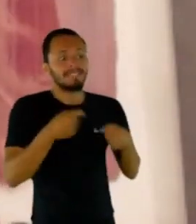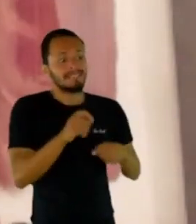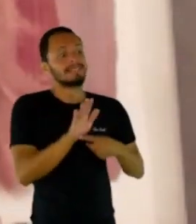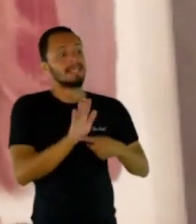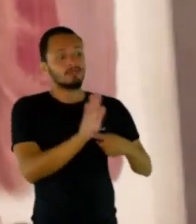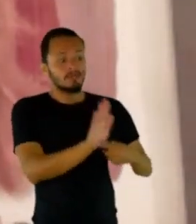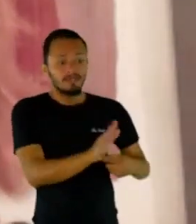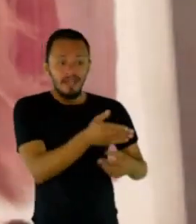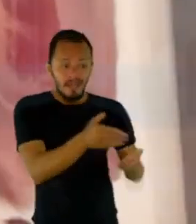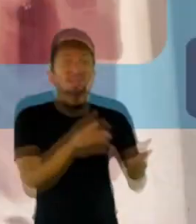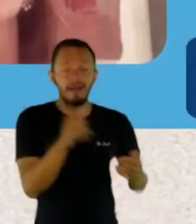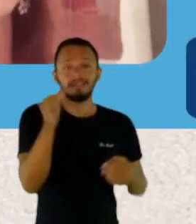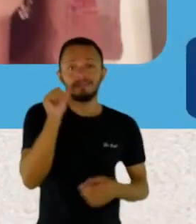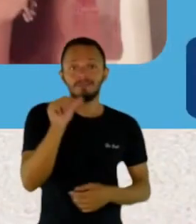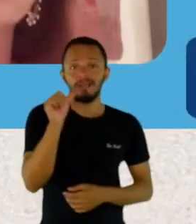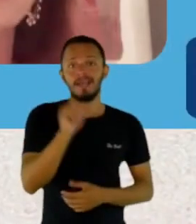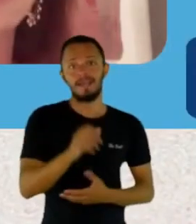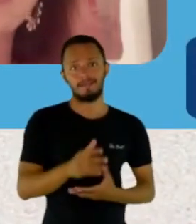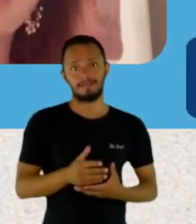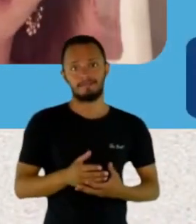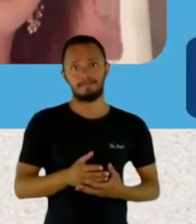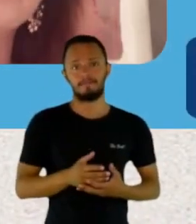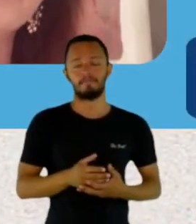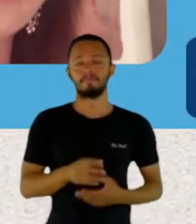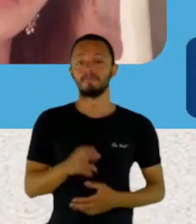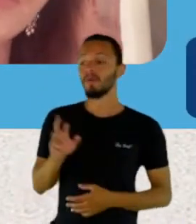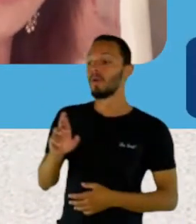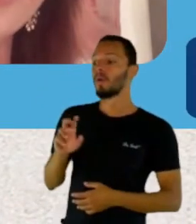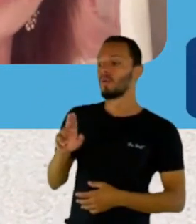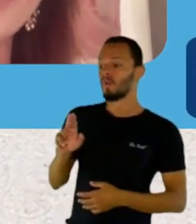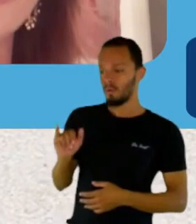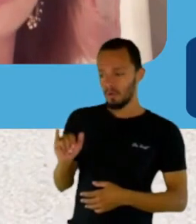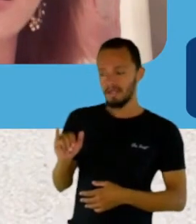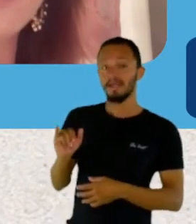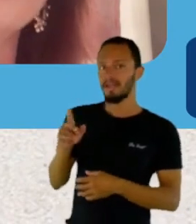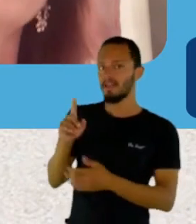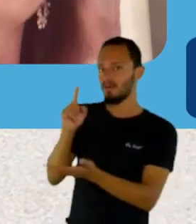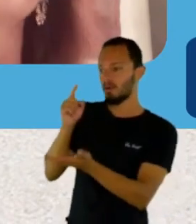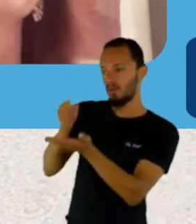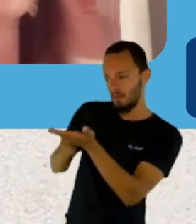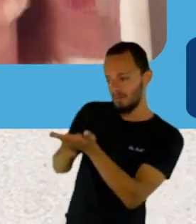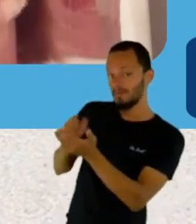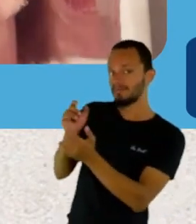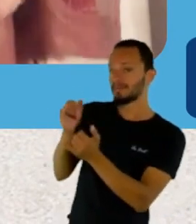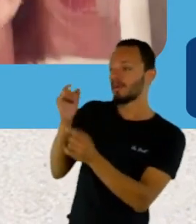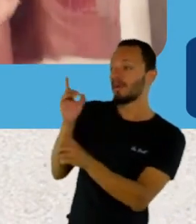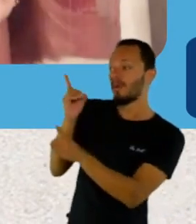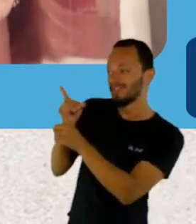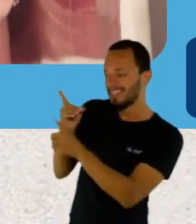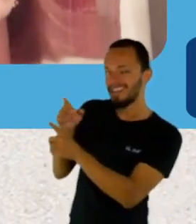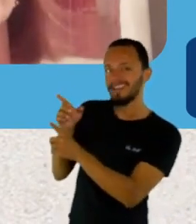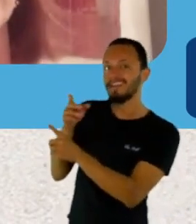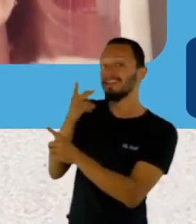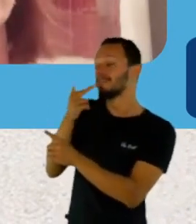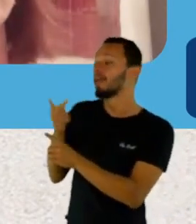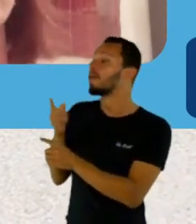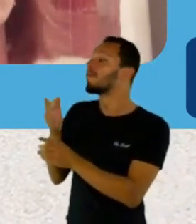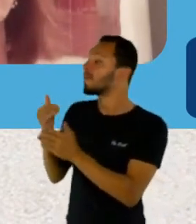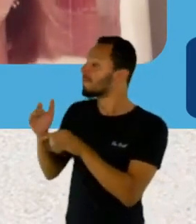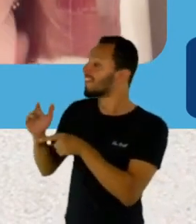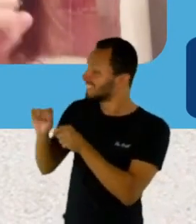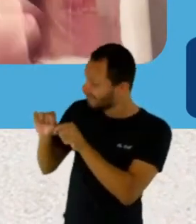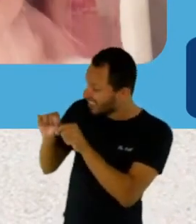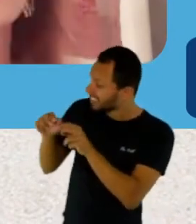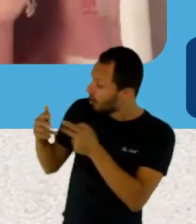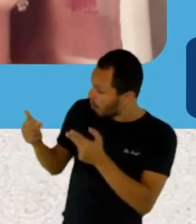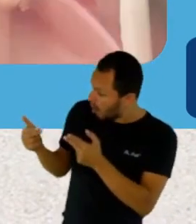falam aqui de BH. Então, o Rui hoje tá em Portugal. Infelizmente, foi pra lá. Mas o Ramiro tem o Salão Office Re em